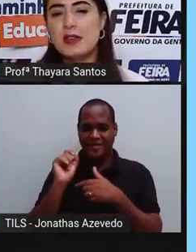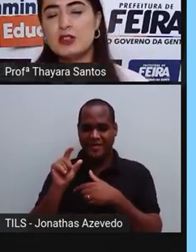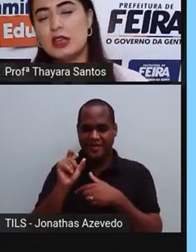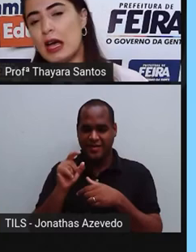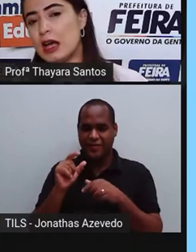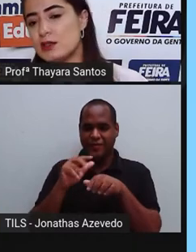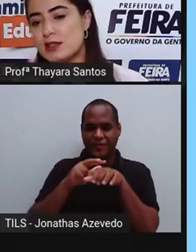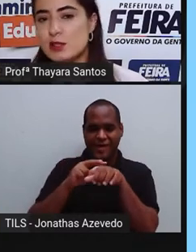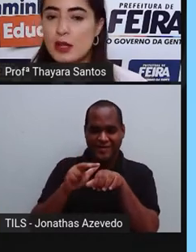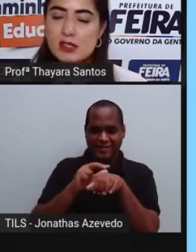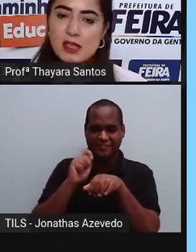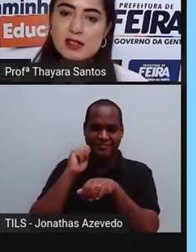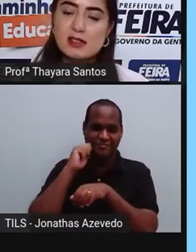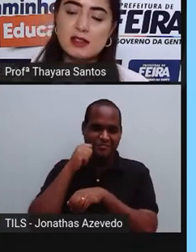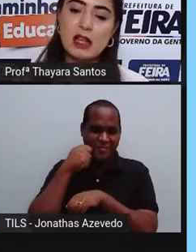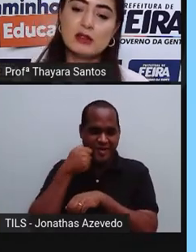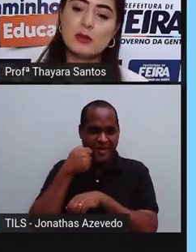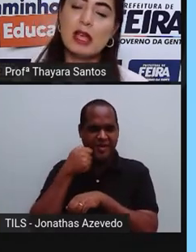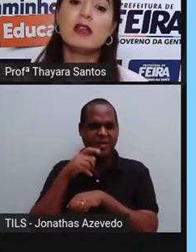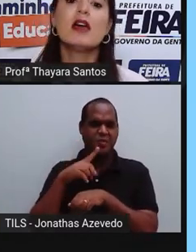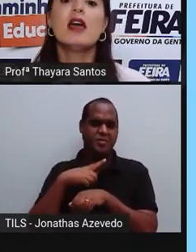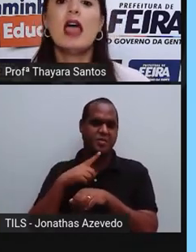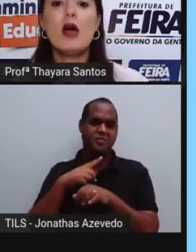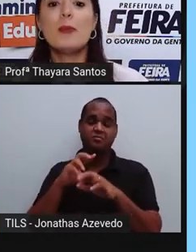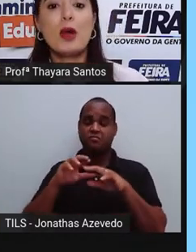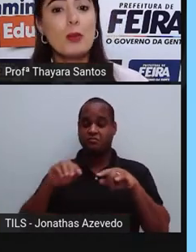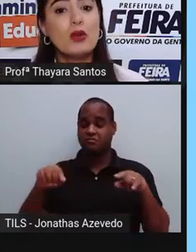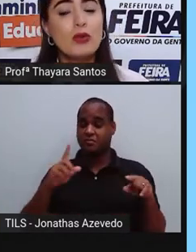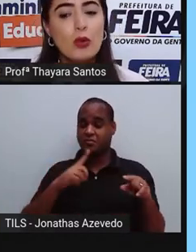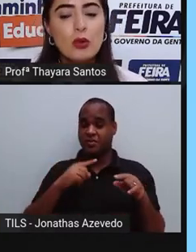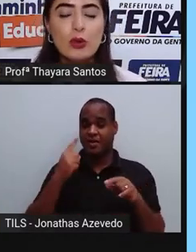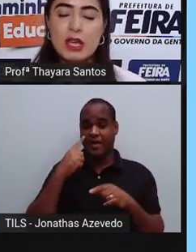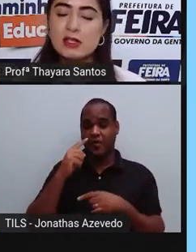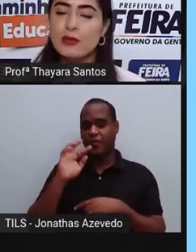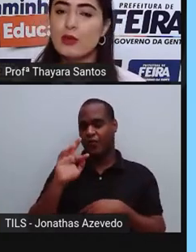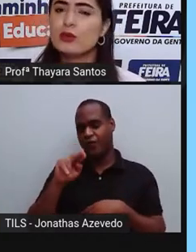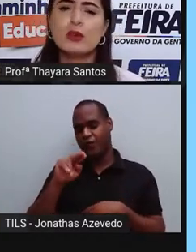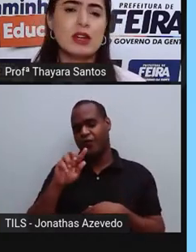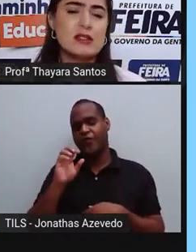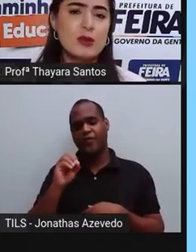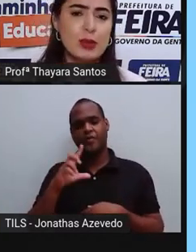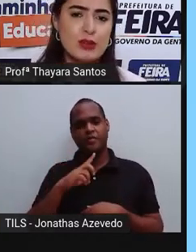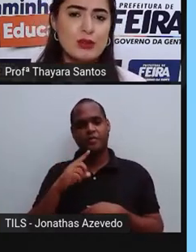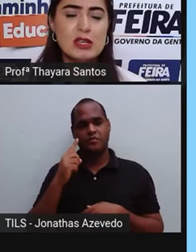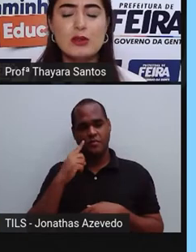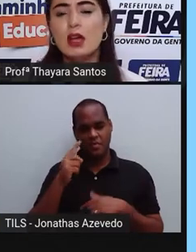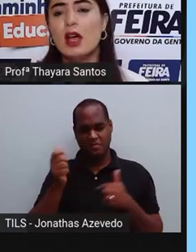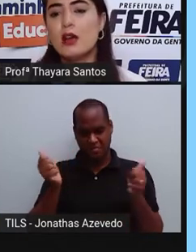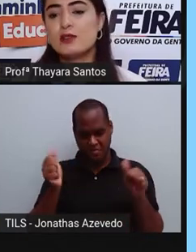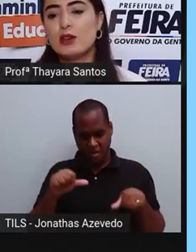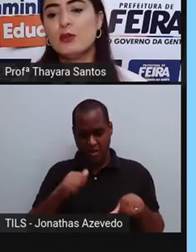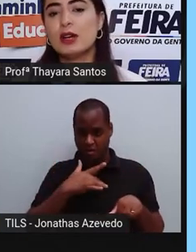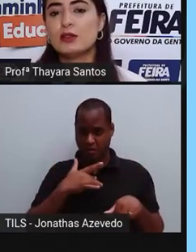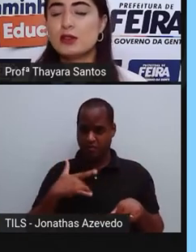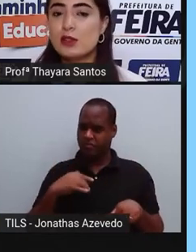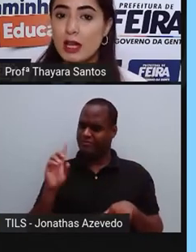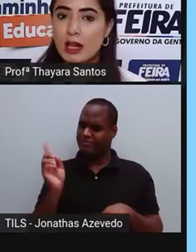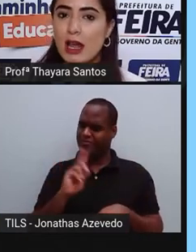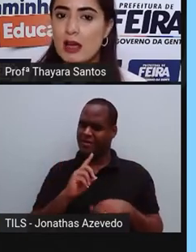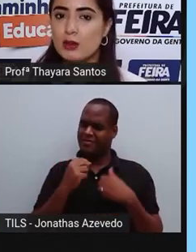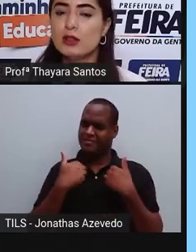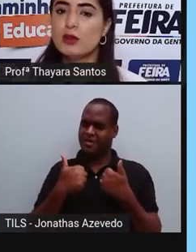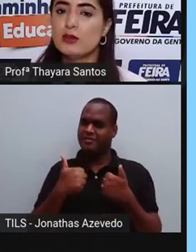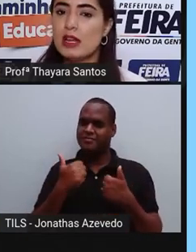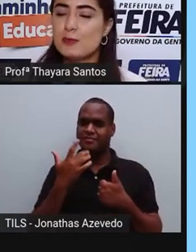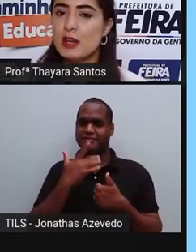ou esverdeado, às pode ser acinzentado também, é o próprio fungo. E esse fungo não traz nenhum prejuízo ao ser humano. Só que,